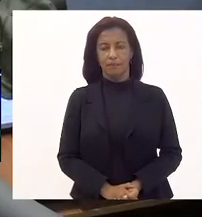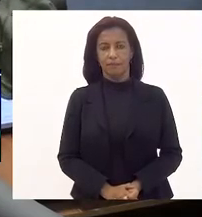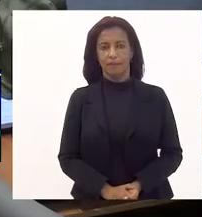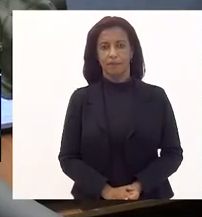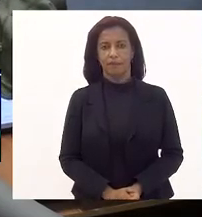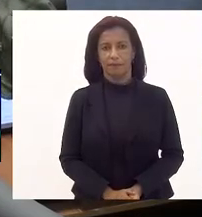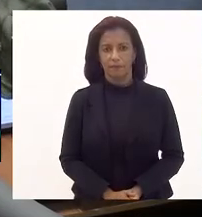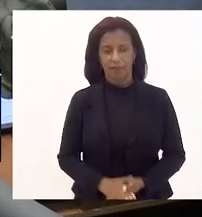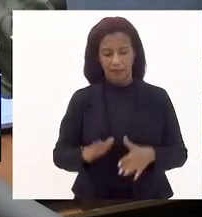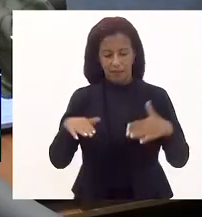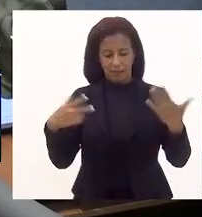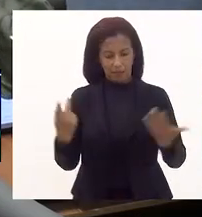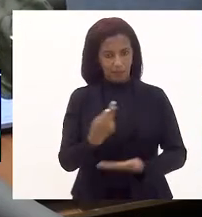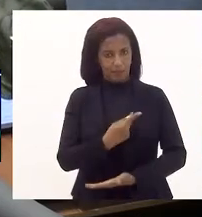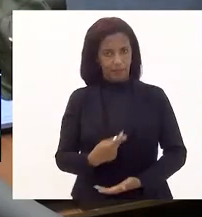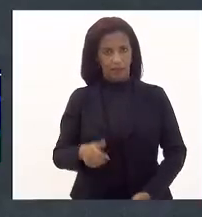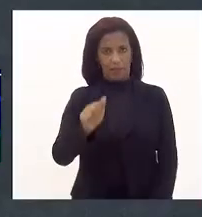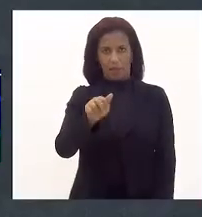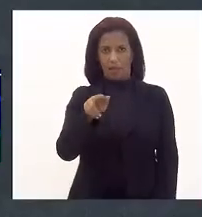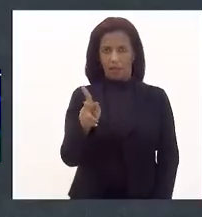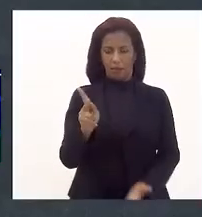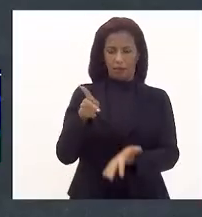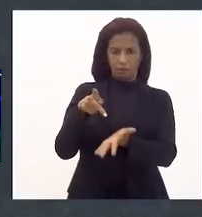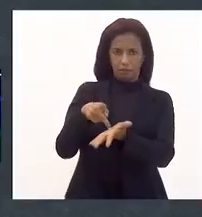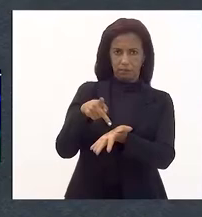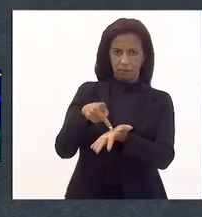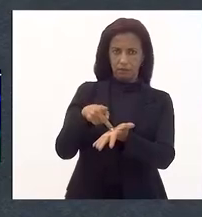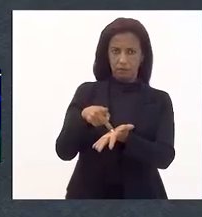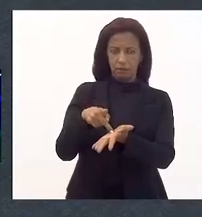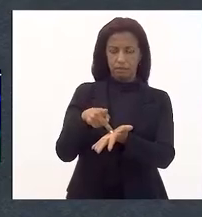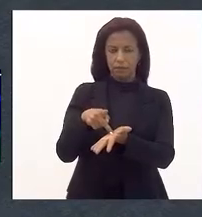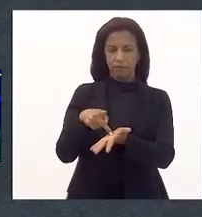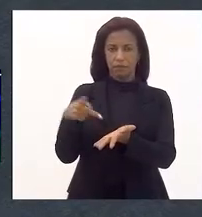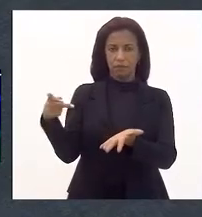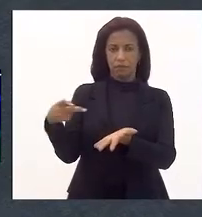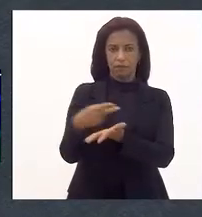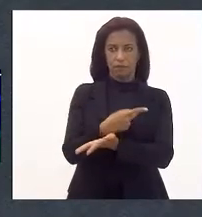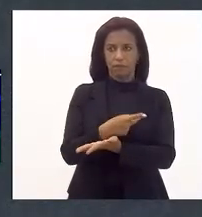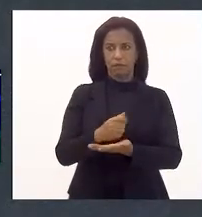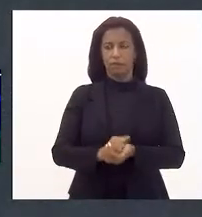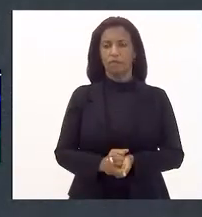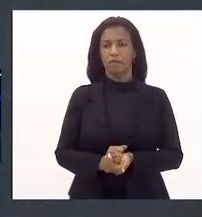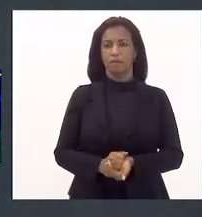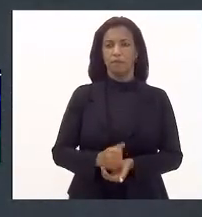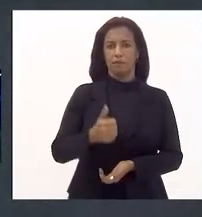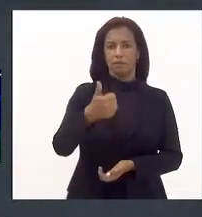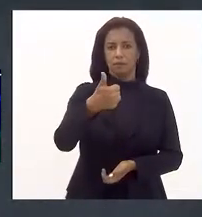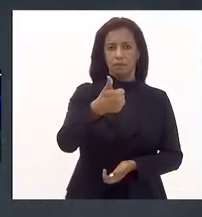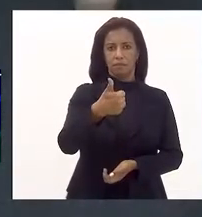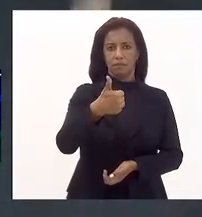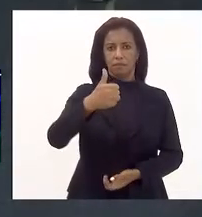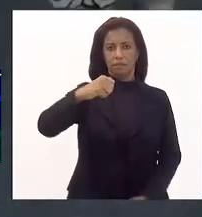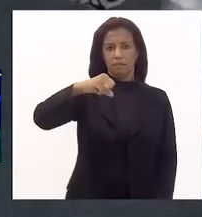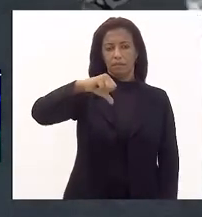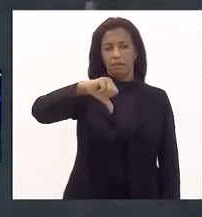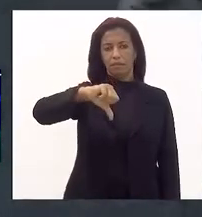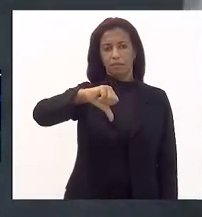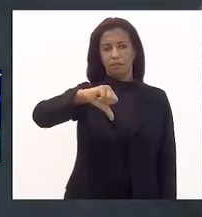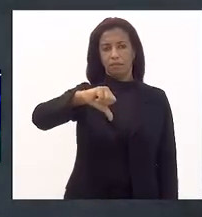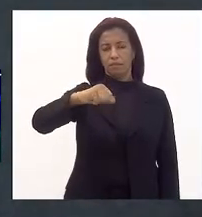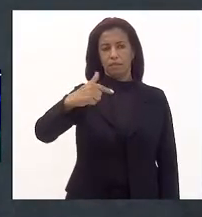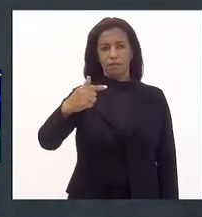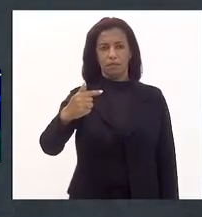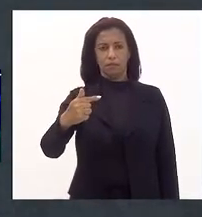Sr. Presidente, a ata reflete com exatidão o ocorrido na centésima, nonagésima,